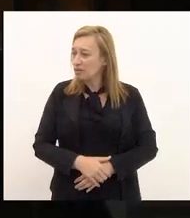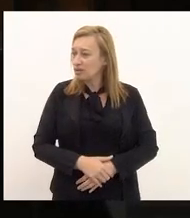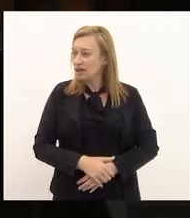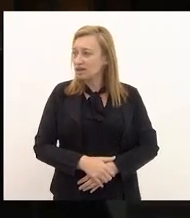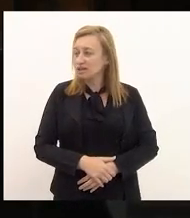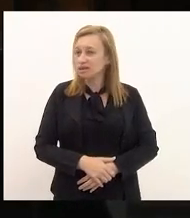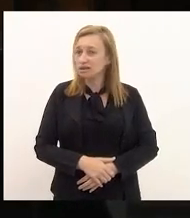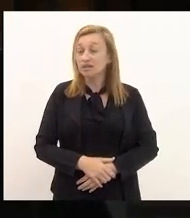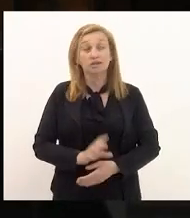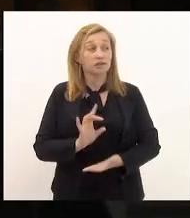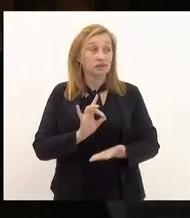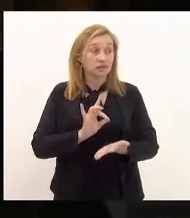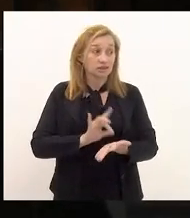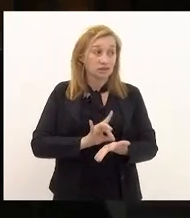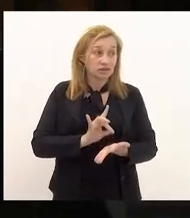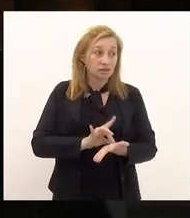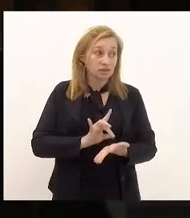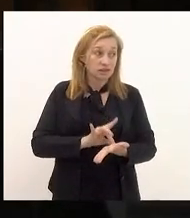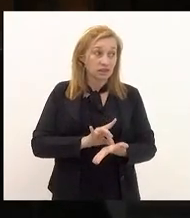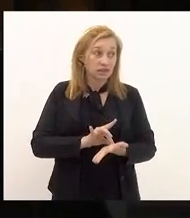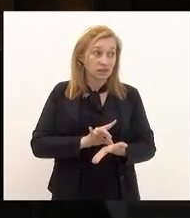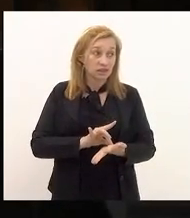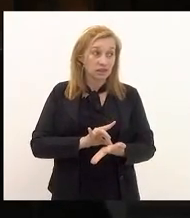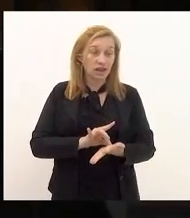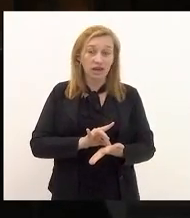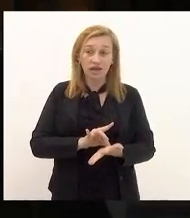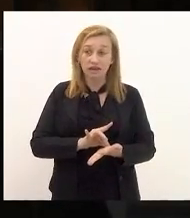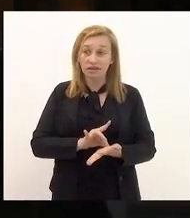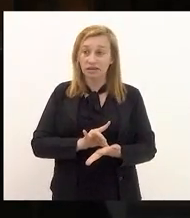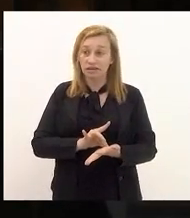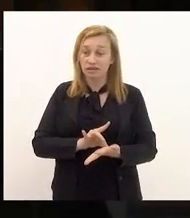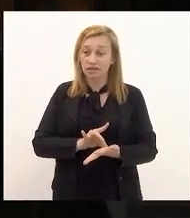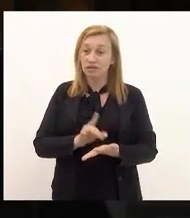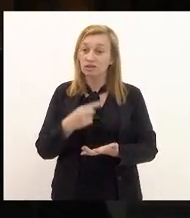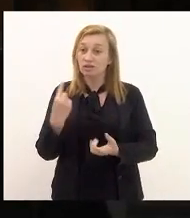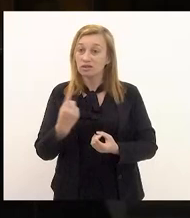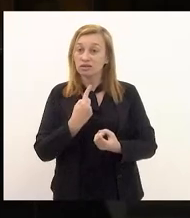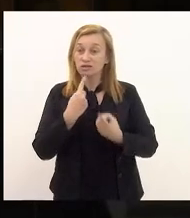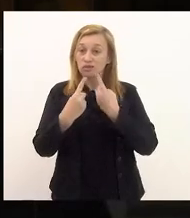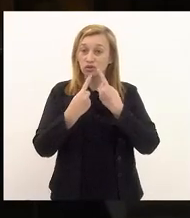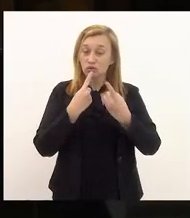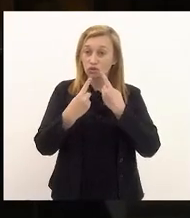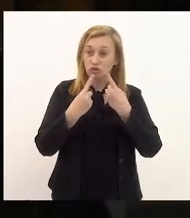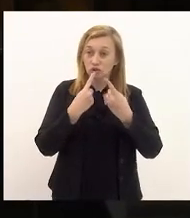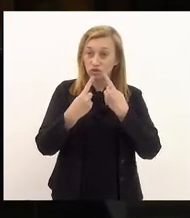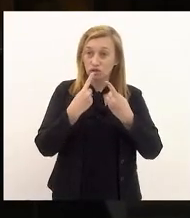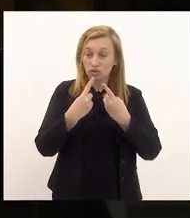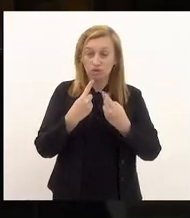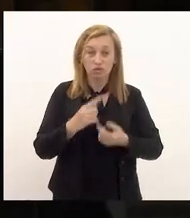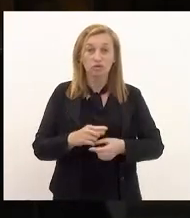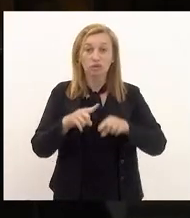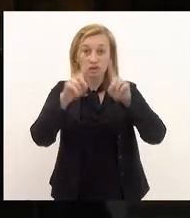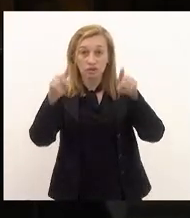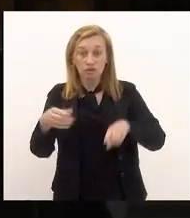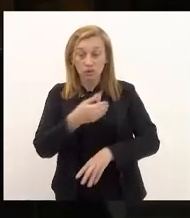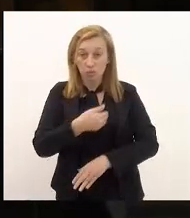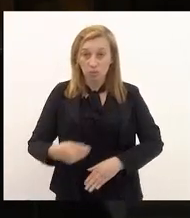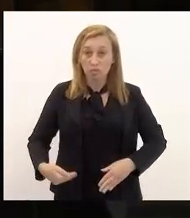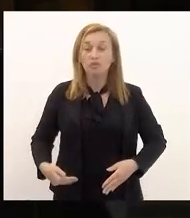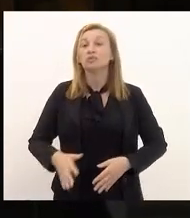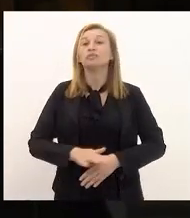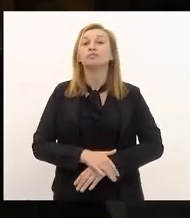na verdade nós estamos discutindo e aí na qualidade de presidente da comissão de servidores públicos